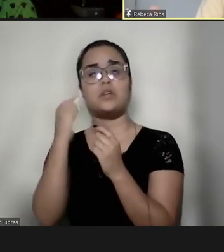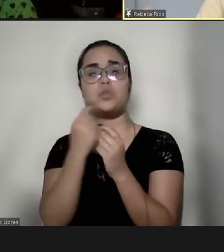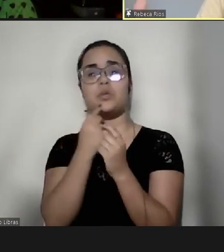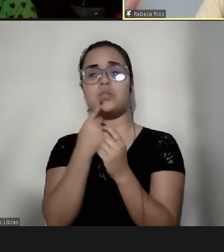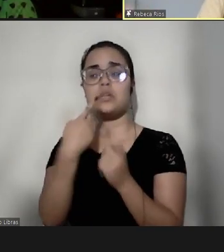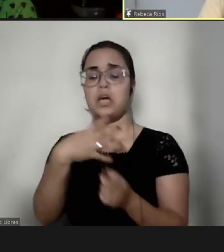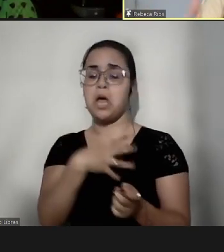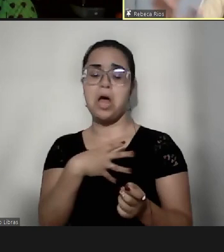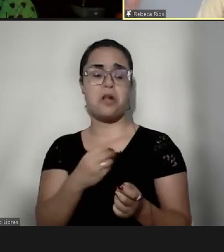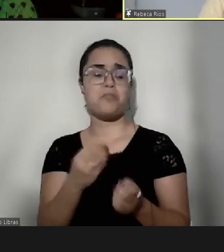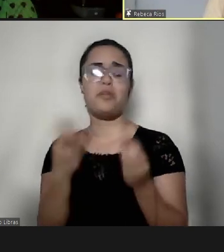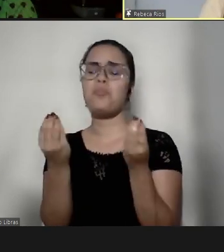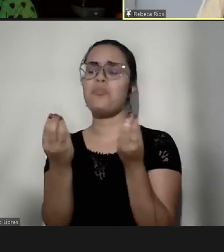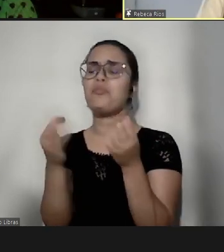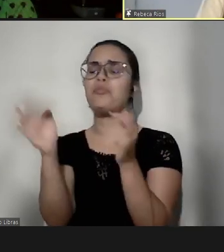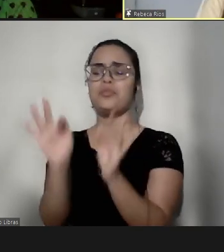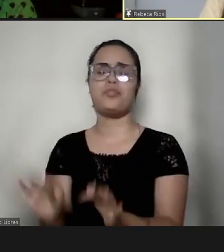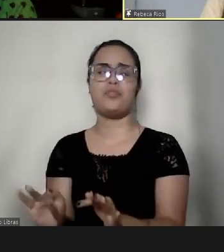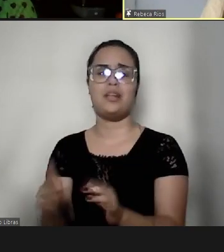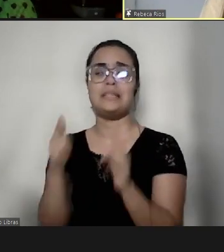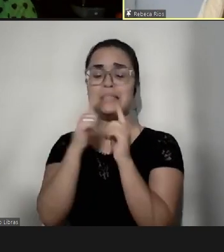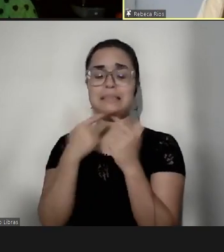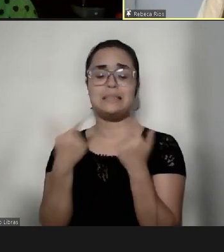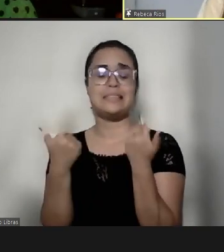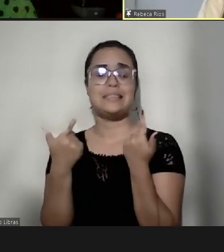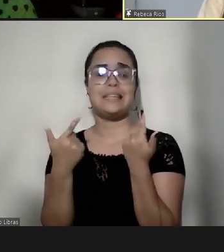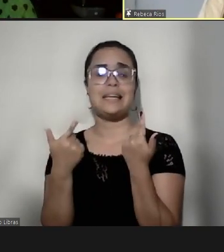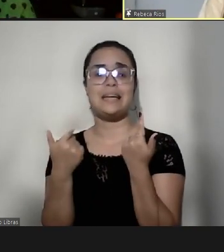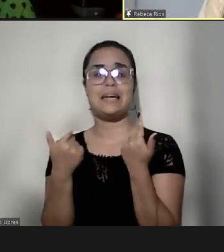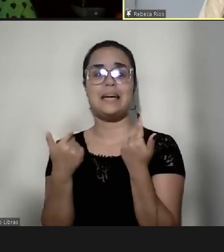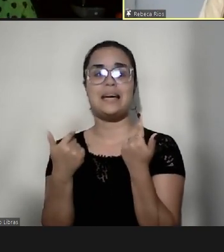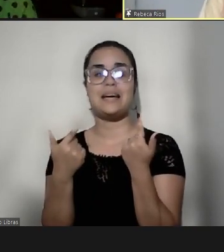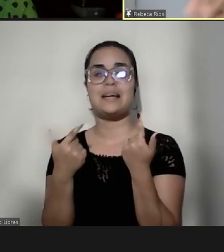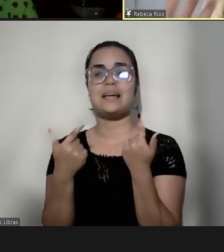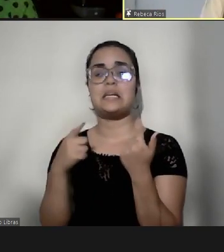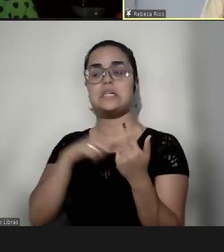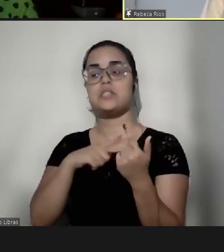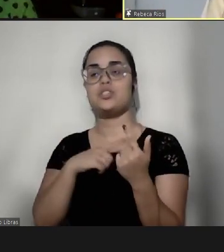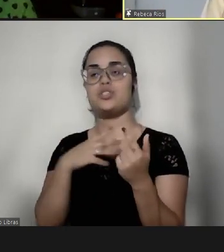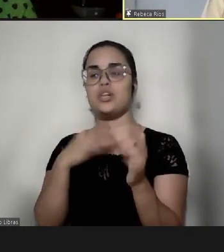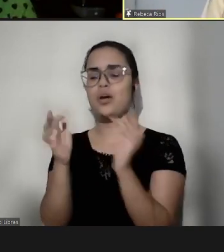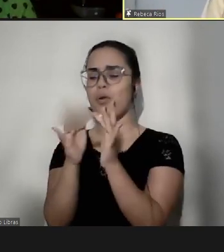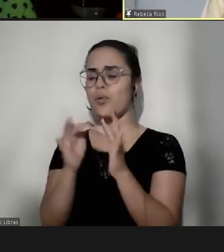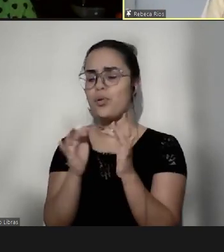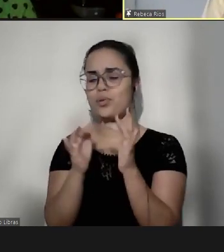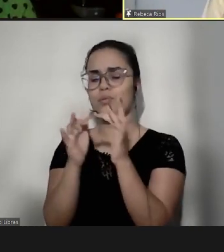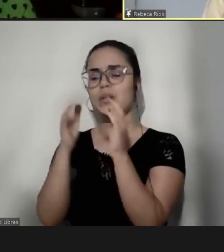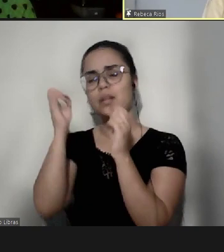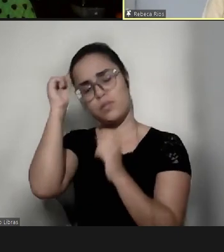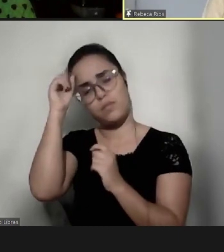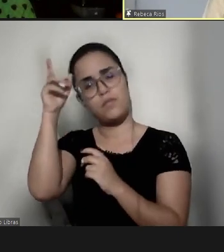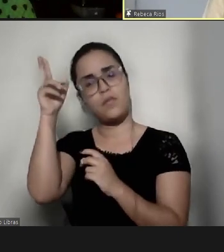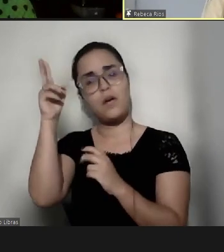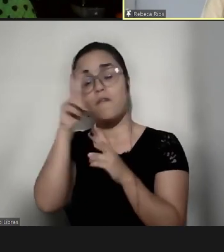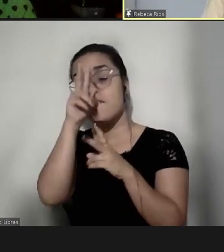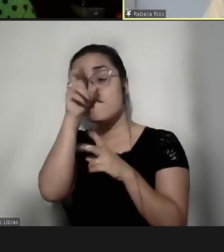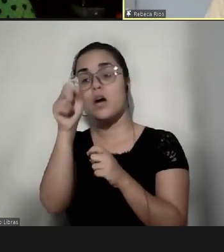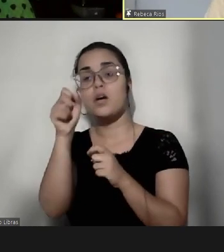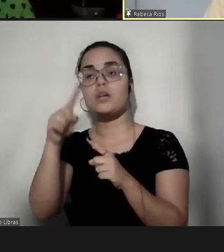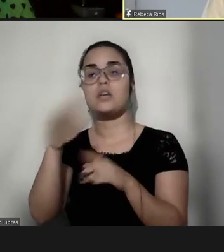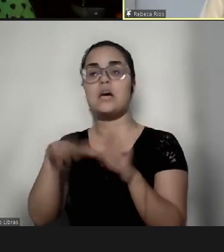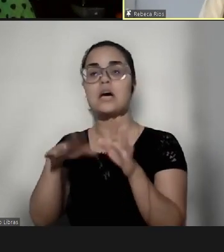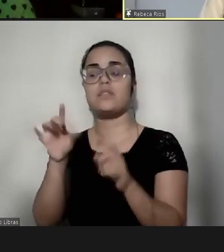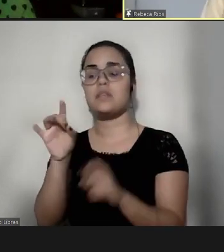uma criança muito feliz, sorridente, a gente tinha um vínculo muito forte, de repente, o meu filho só